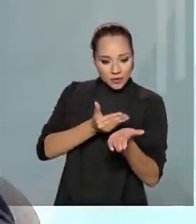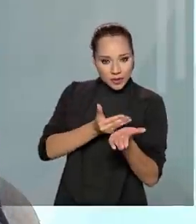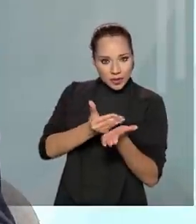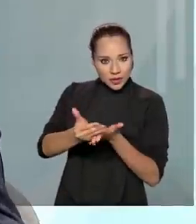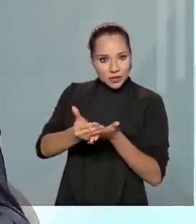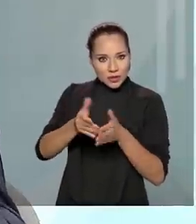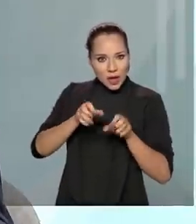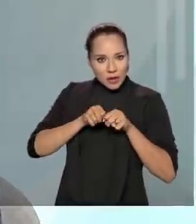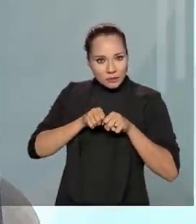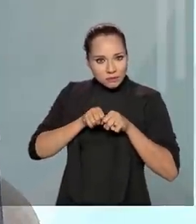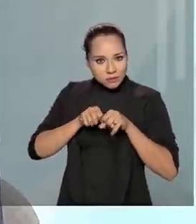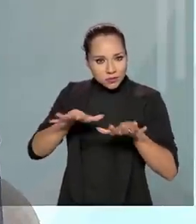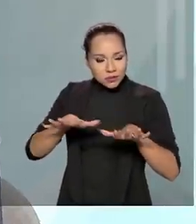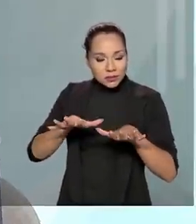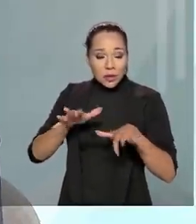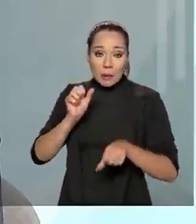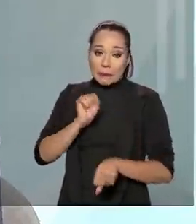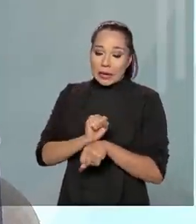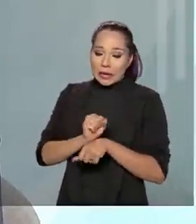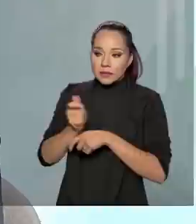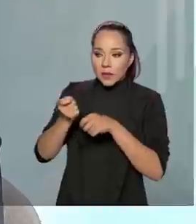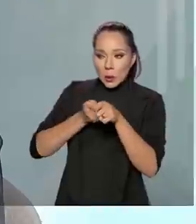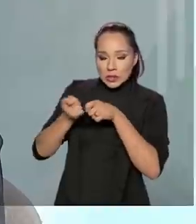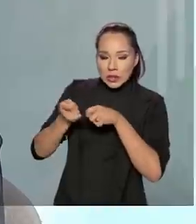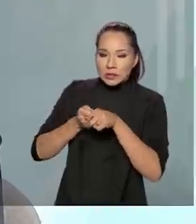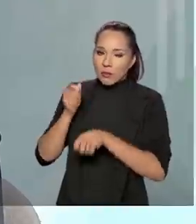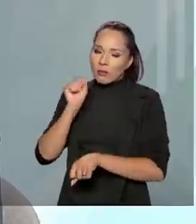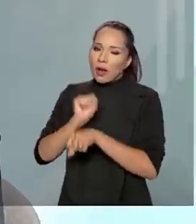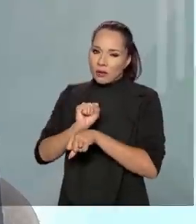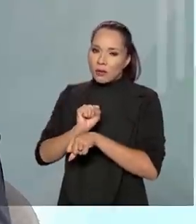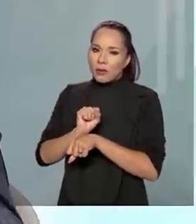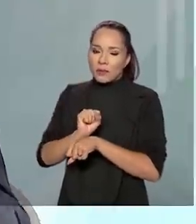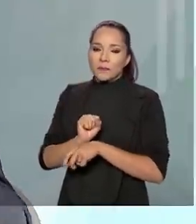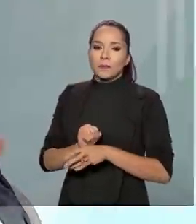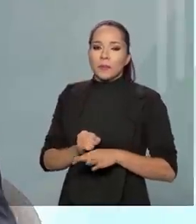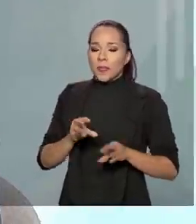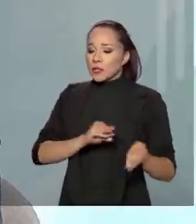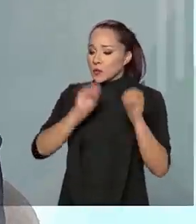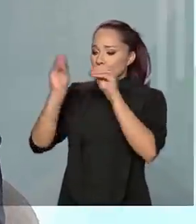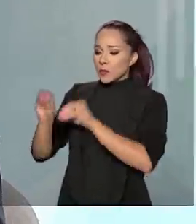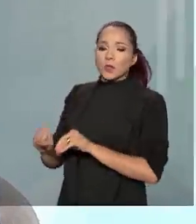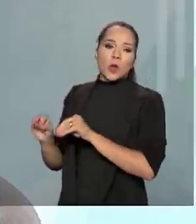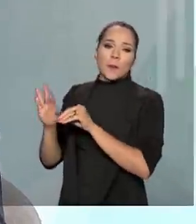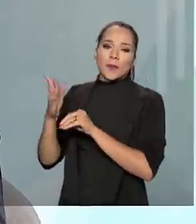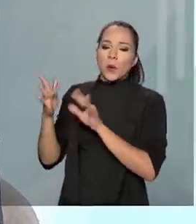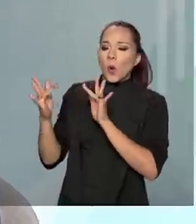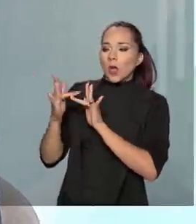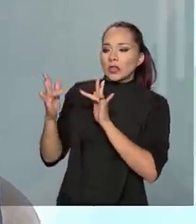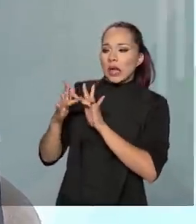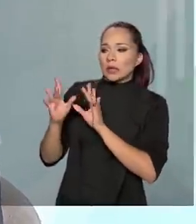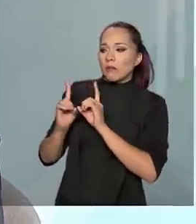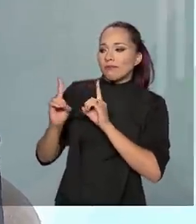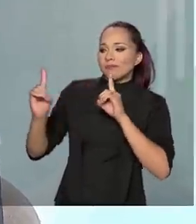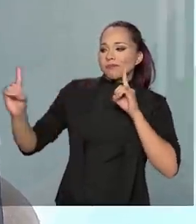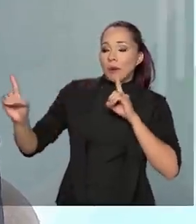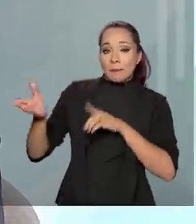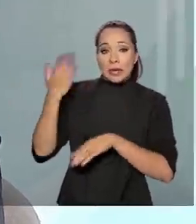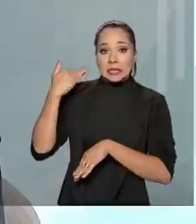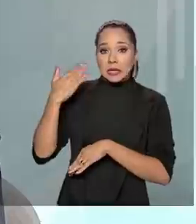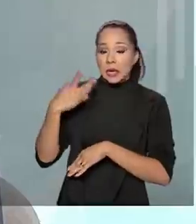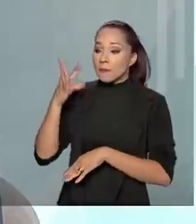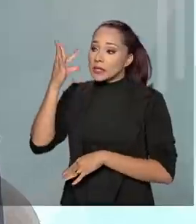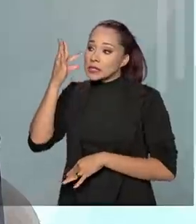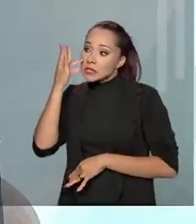pandemia deu um pouco de uma travada nas negociações, migramos para um contato à distância, esses contatos eles eram presenciais,